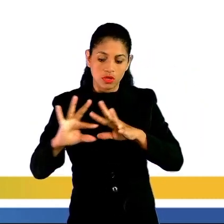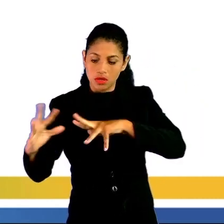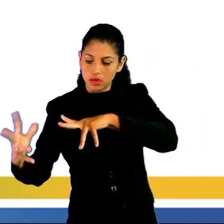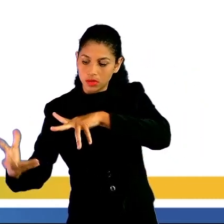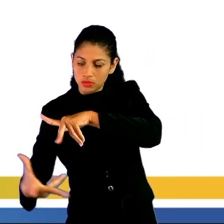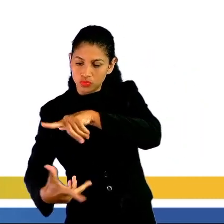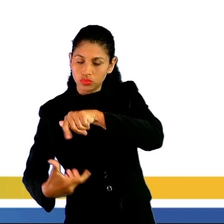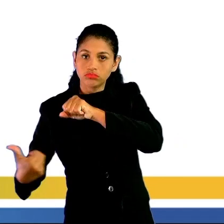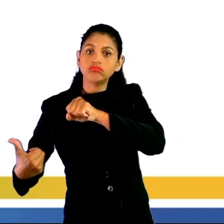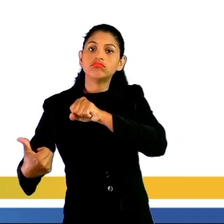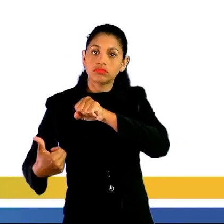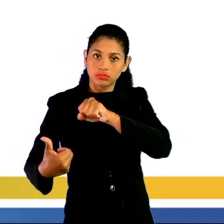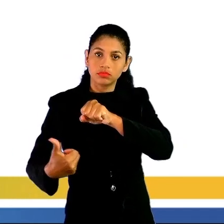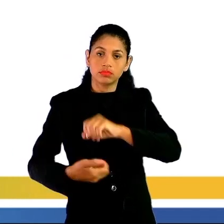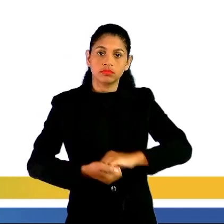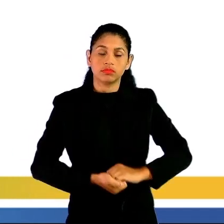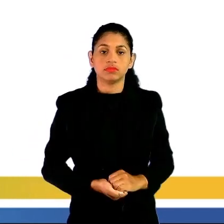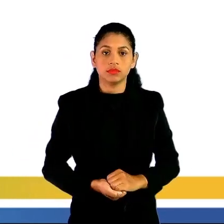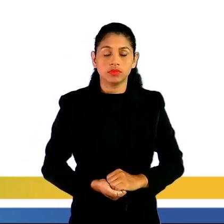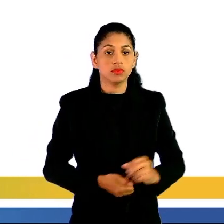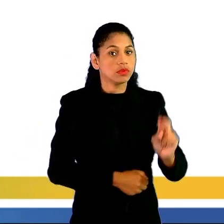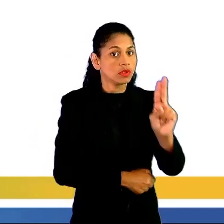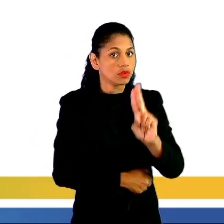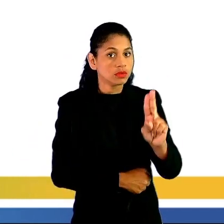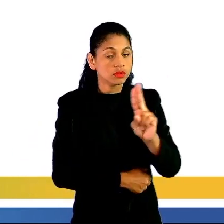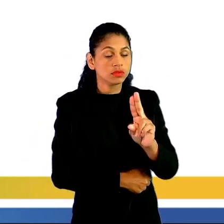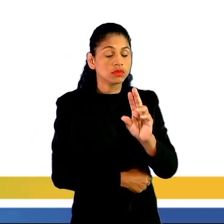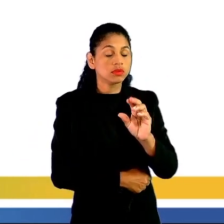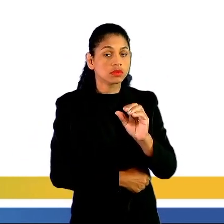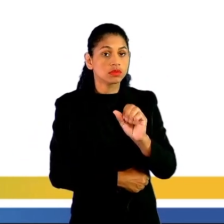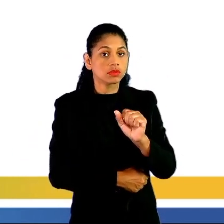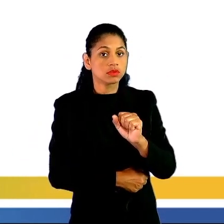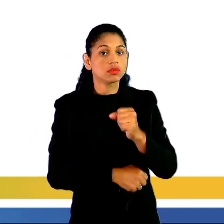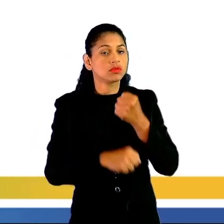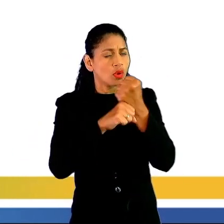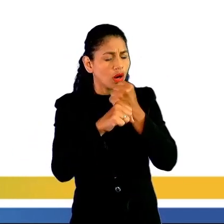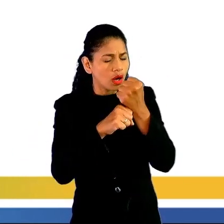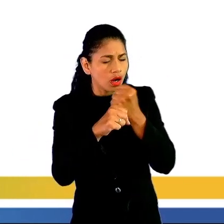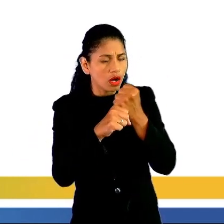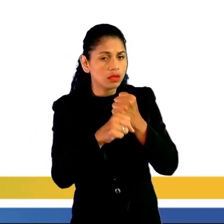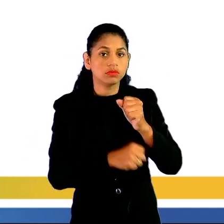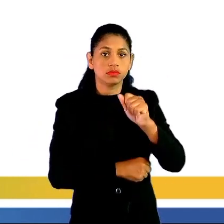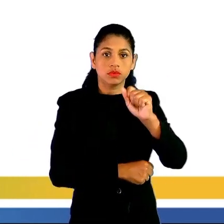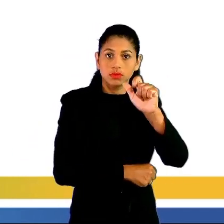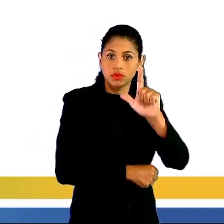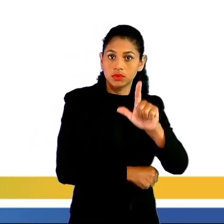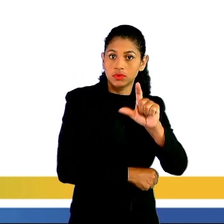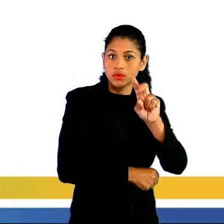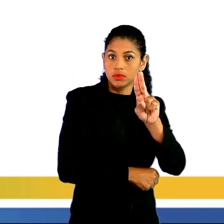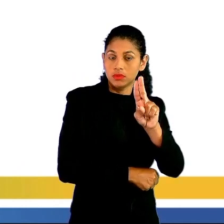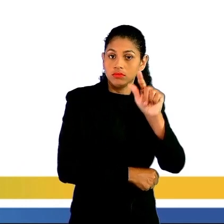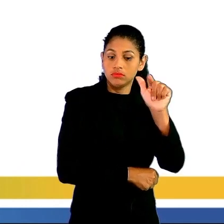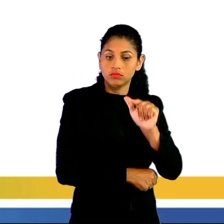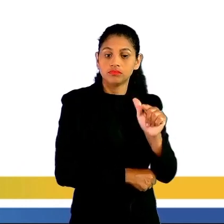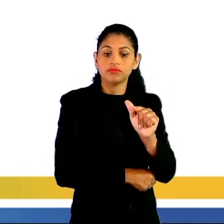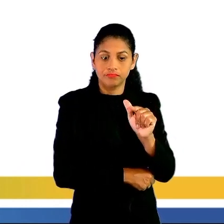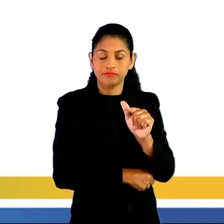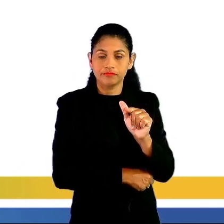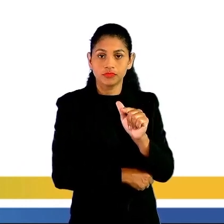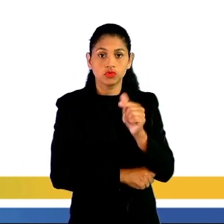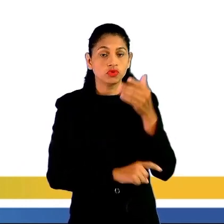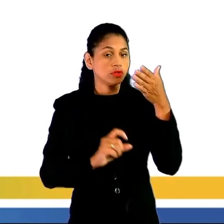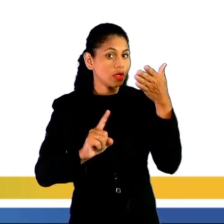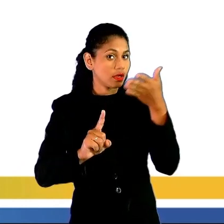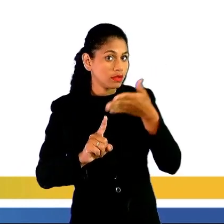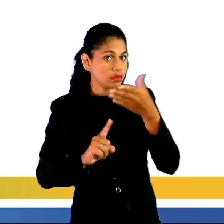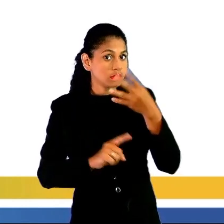usando anos-luz. Nós sabemos que aí é 4 anos-luz. Vamos resolver